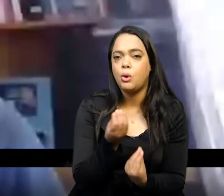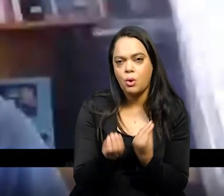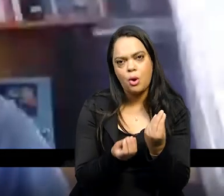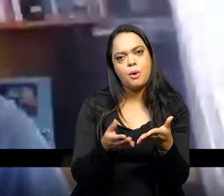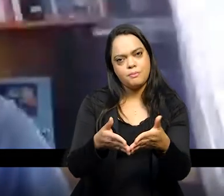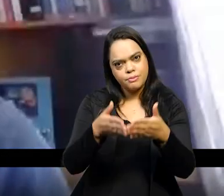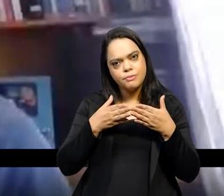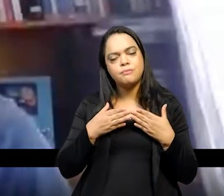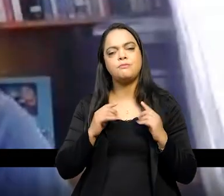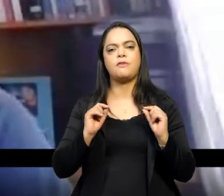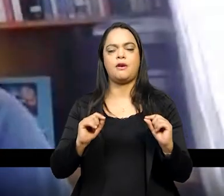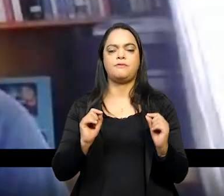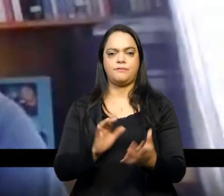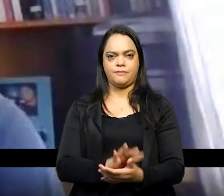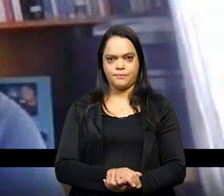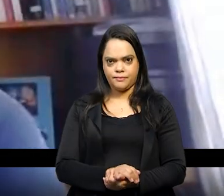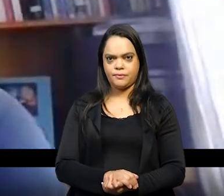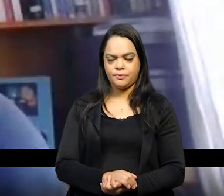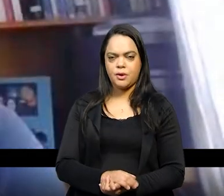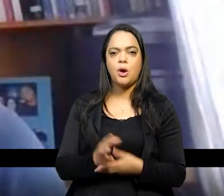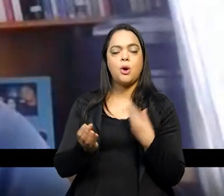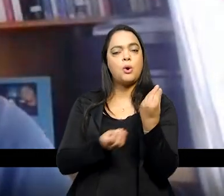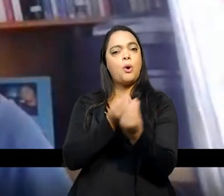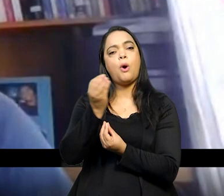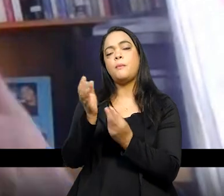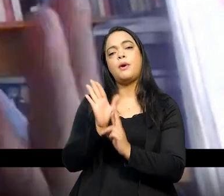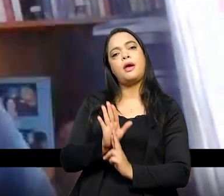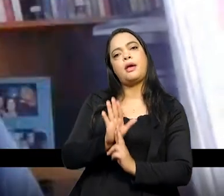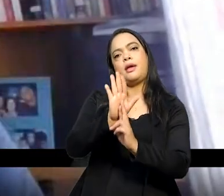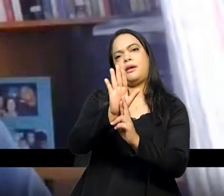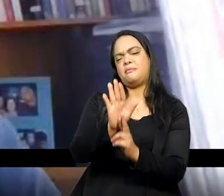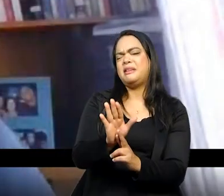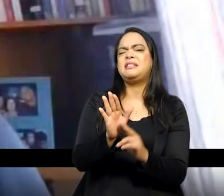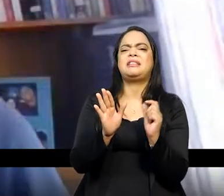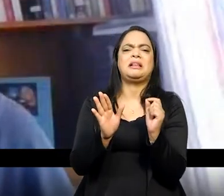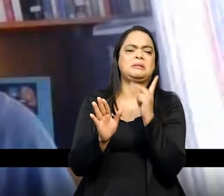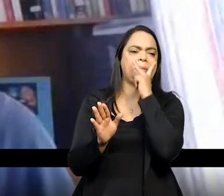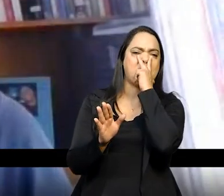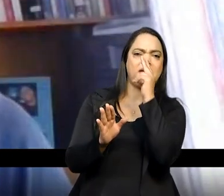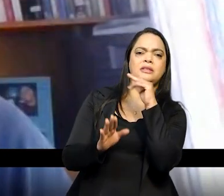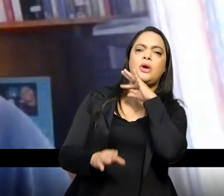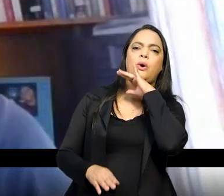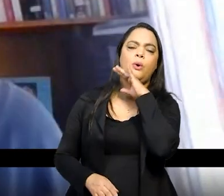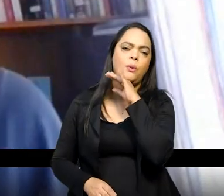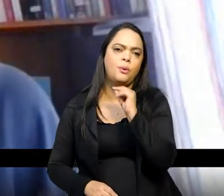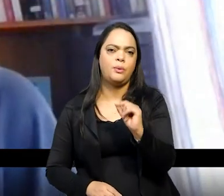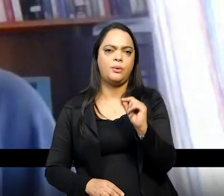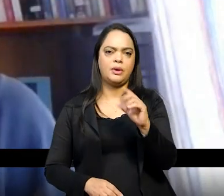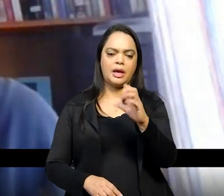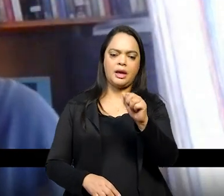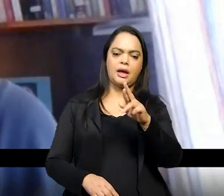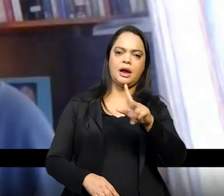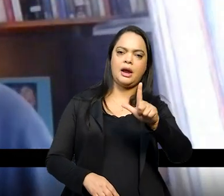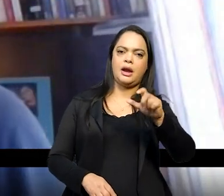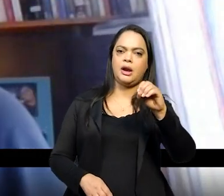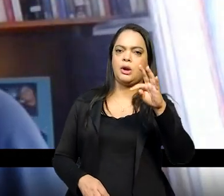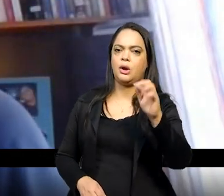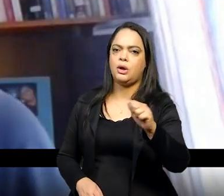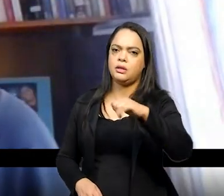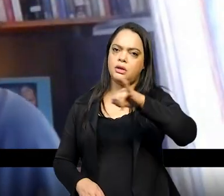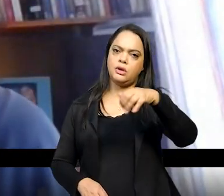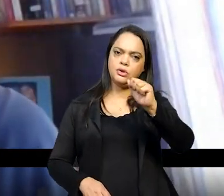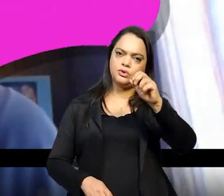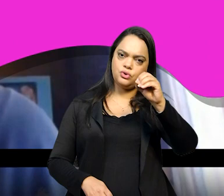falar um pouco dessas representações assim pejorativas se possível da Carlota Joaquina por que que foram